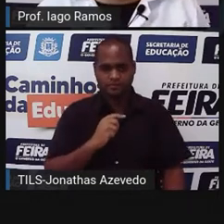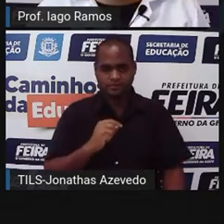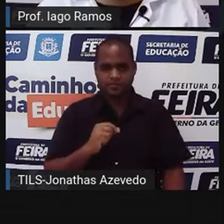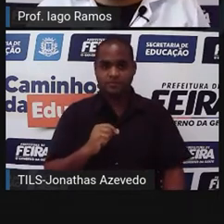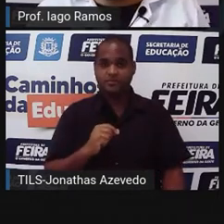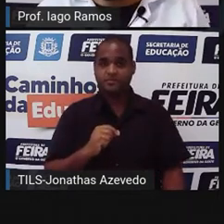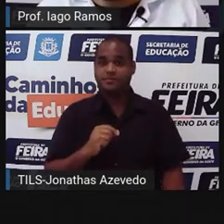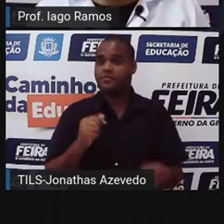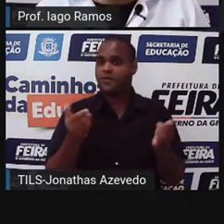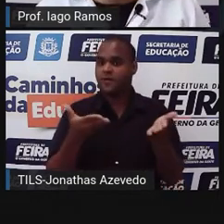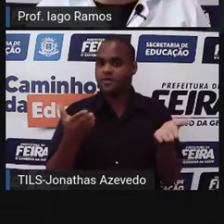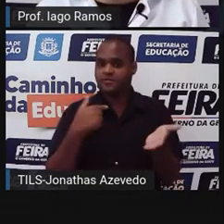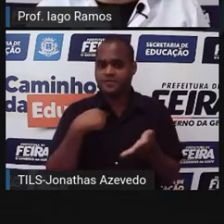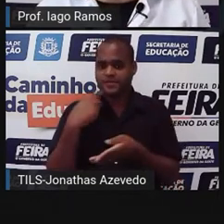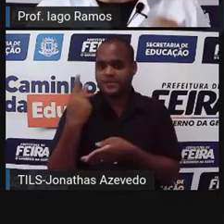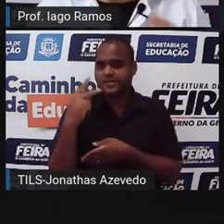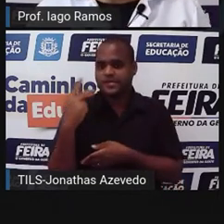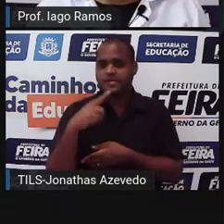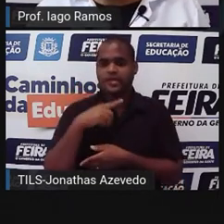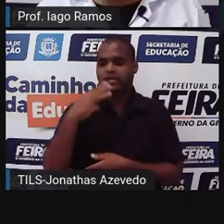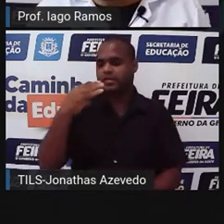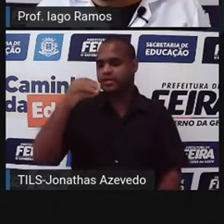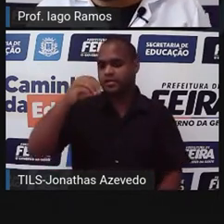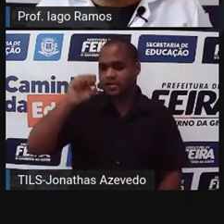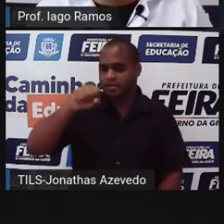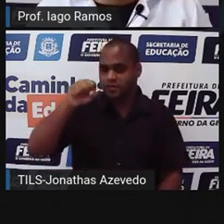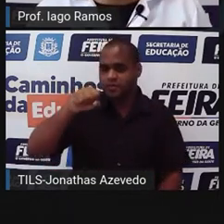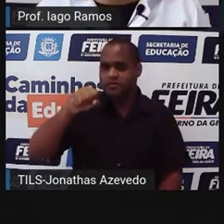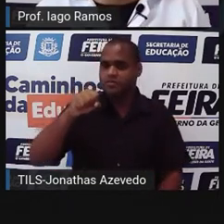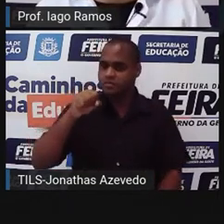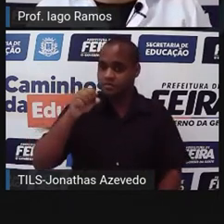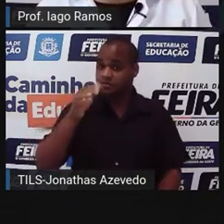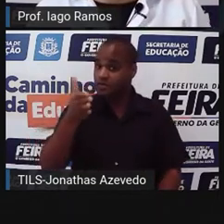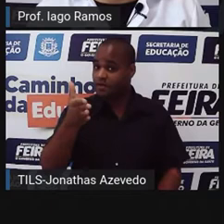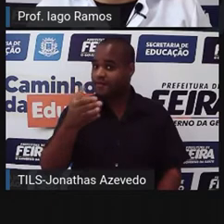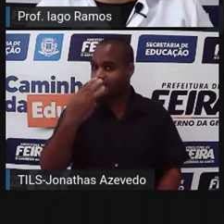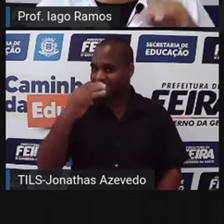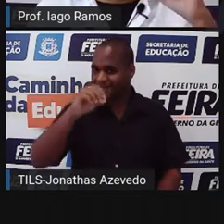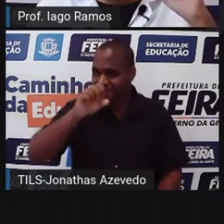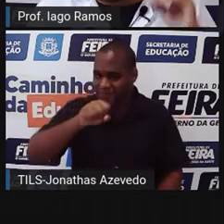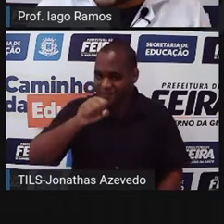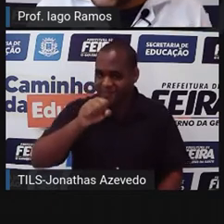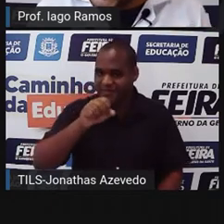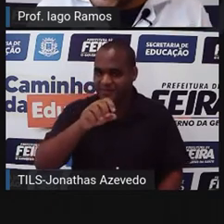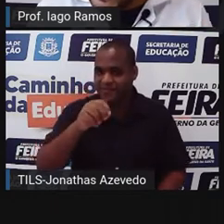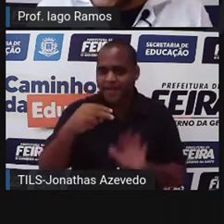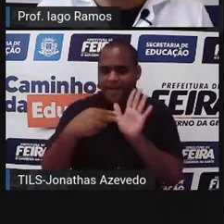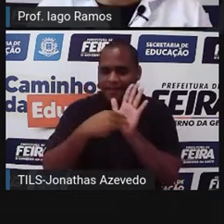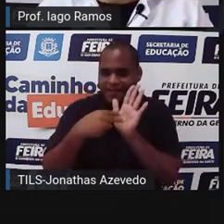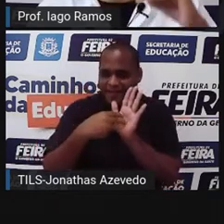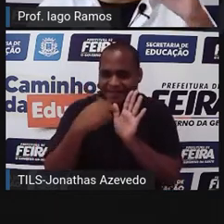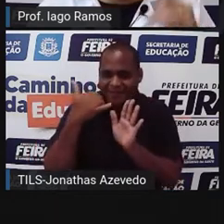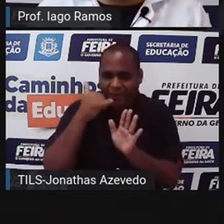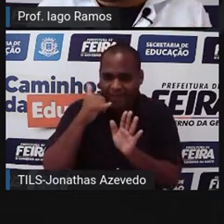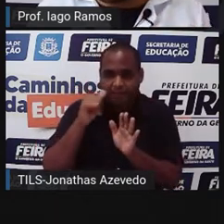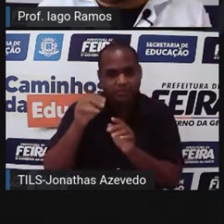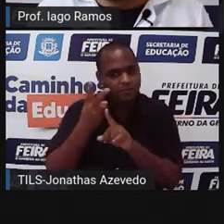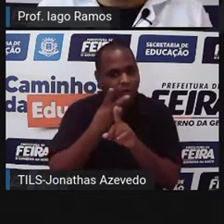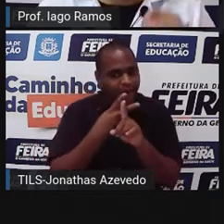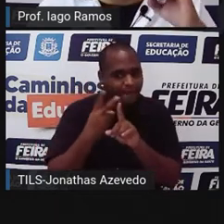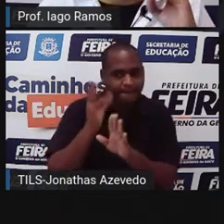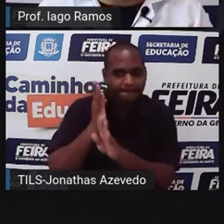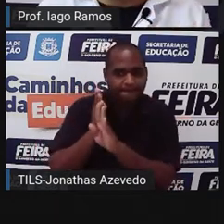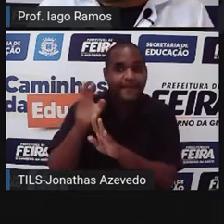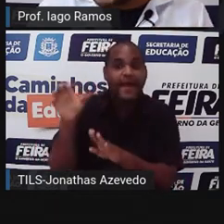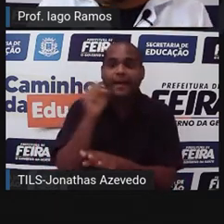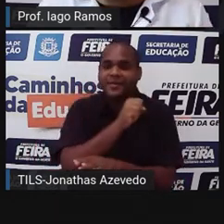comando, tá bom? E você vai ter 30 segundos, tá? E aí, uma pessoa organizada sabe onde é que está